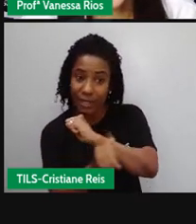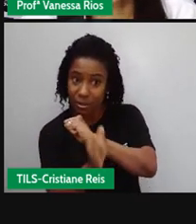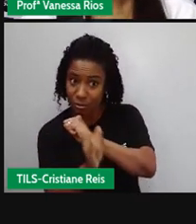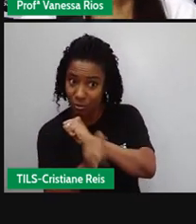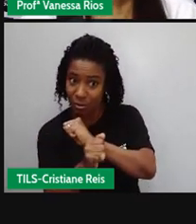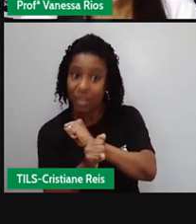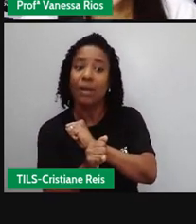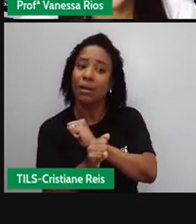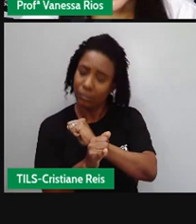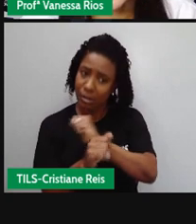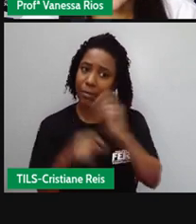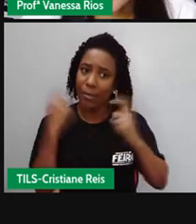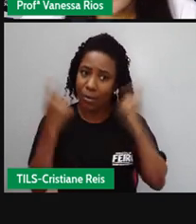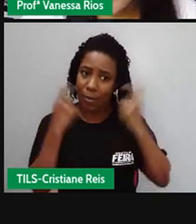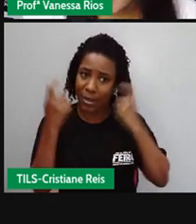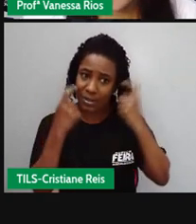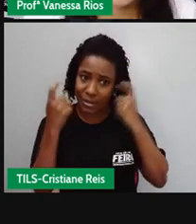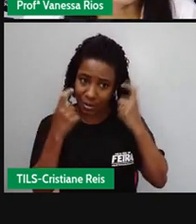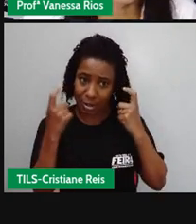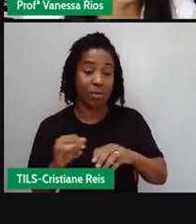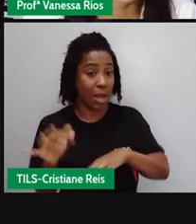objetiva e clara.